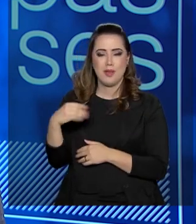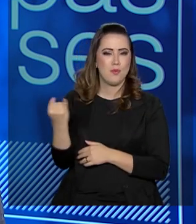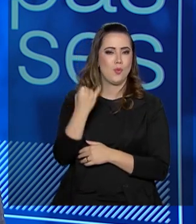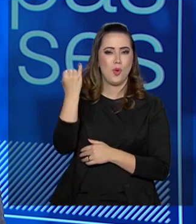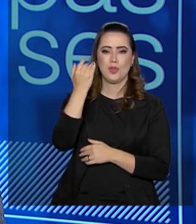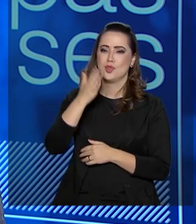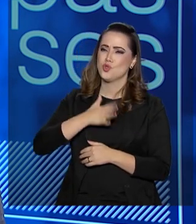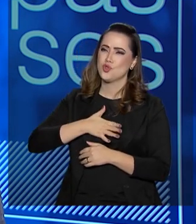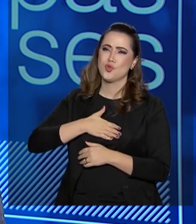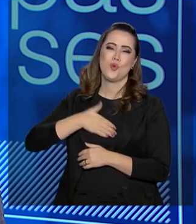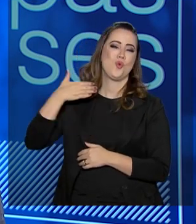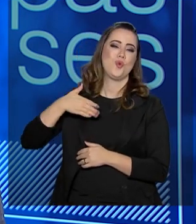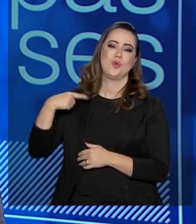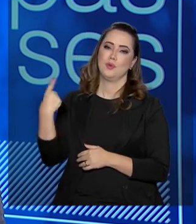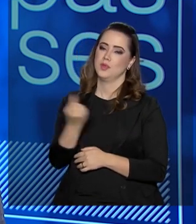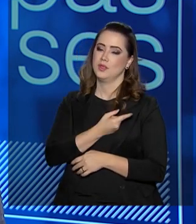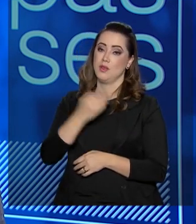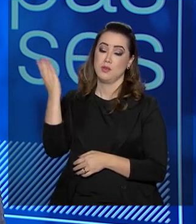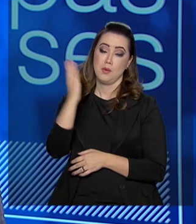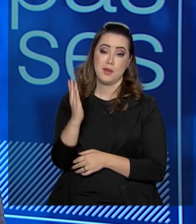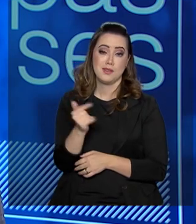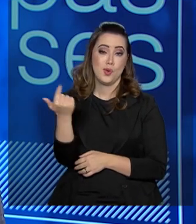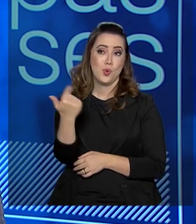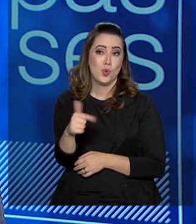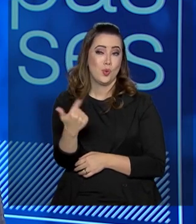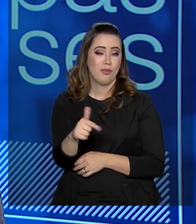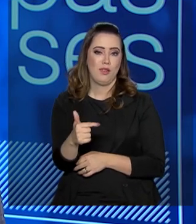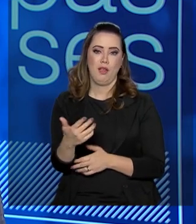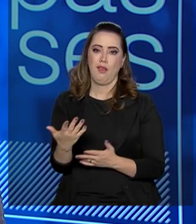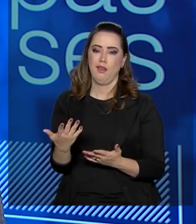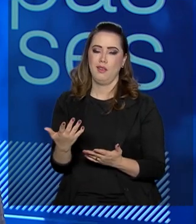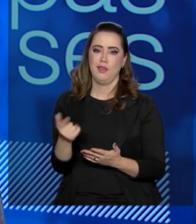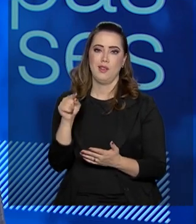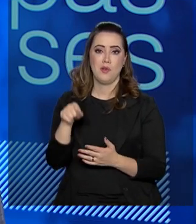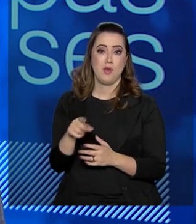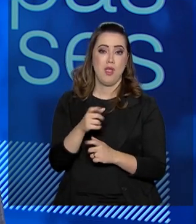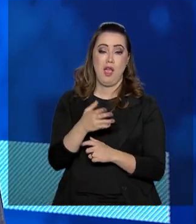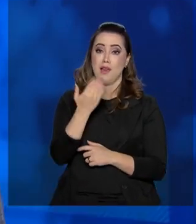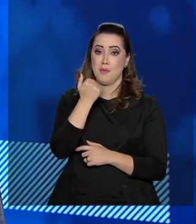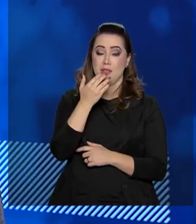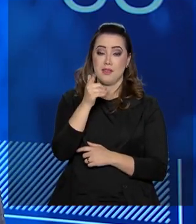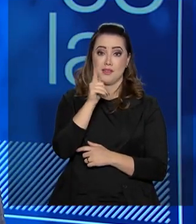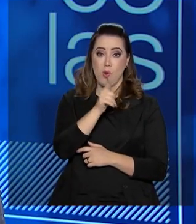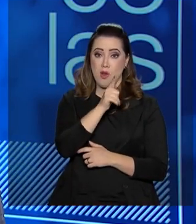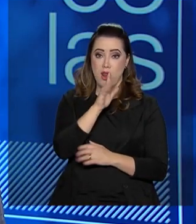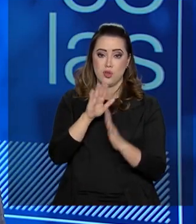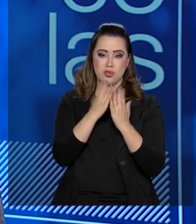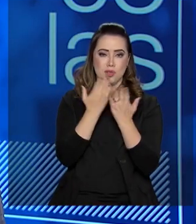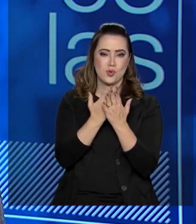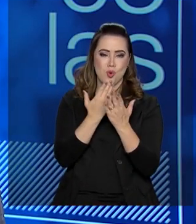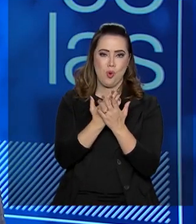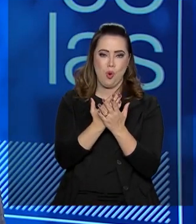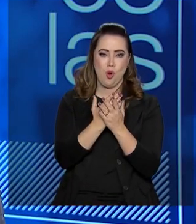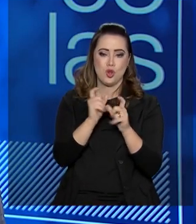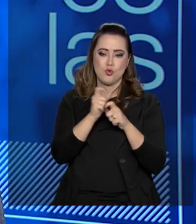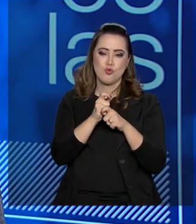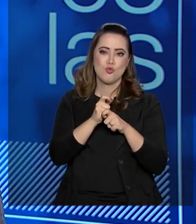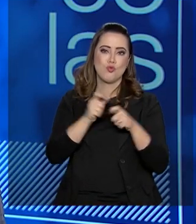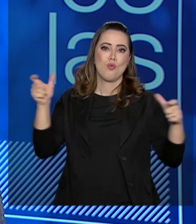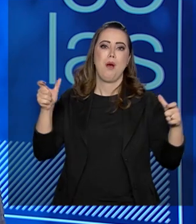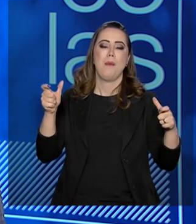é orgulho para todos os brasileiros. Não existe, é o maior programa de alimentação no mundo. Mesmo a Índia, que tem